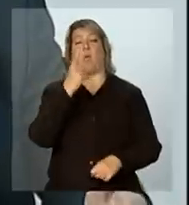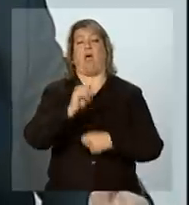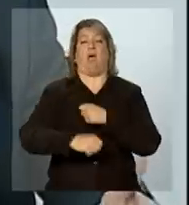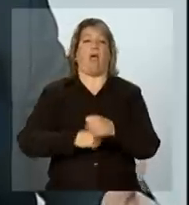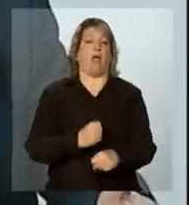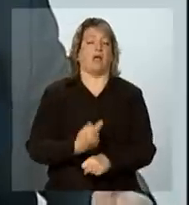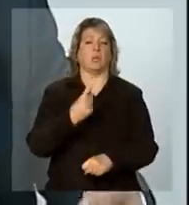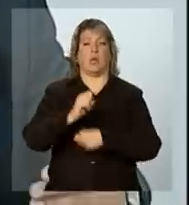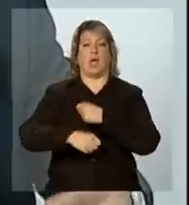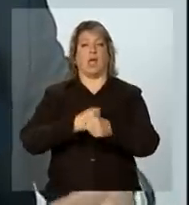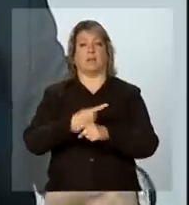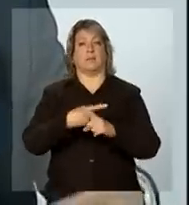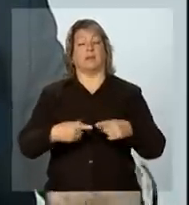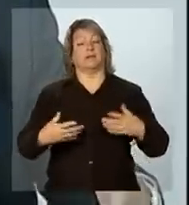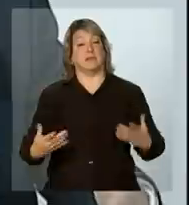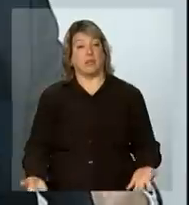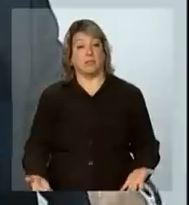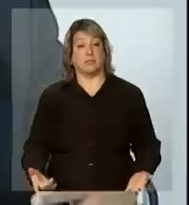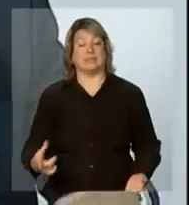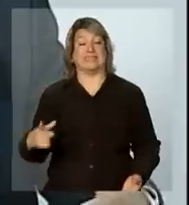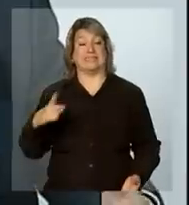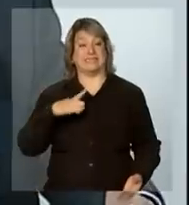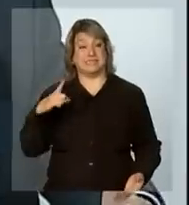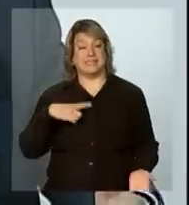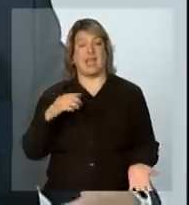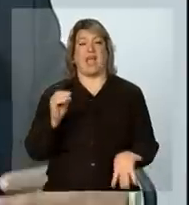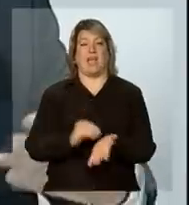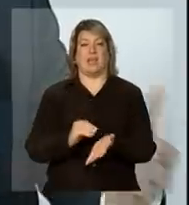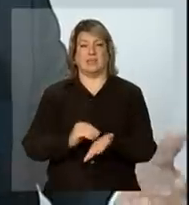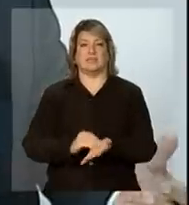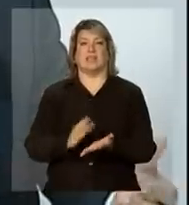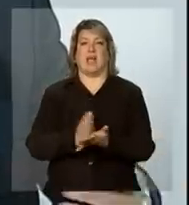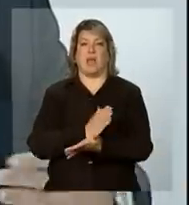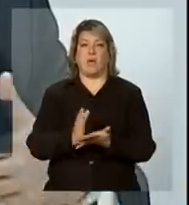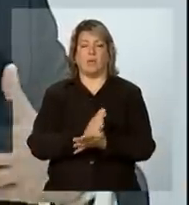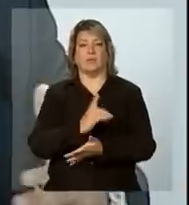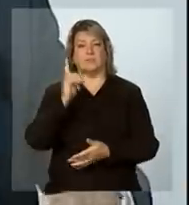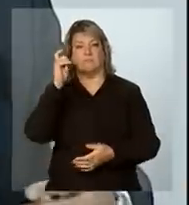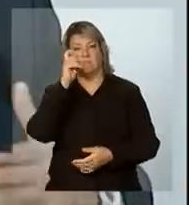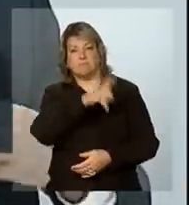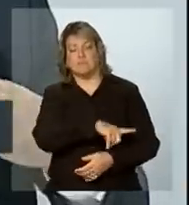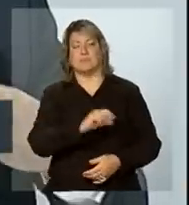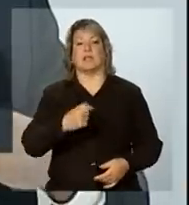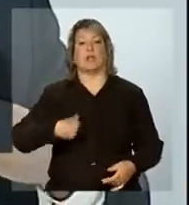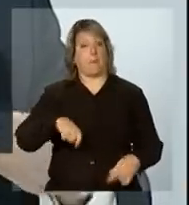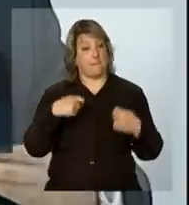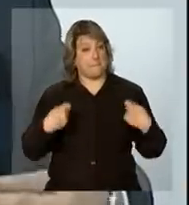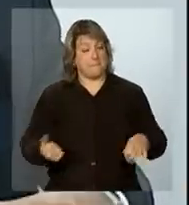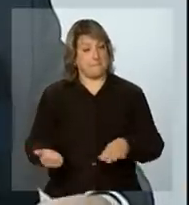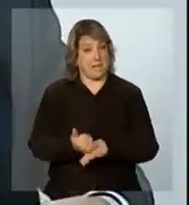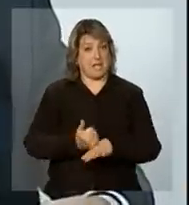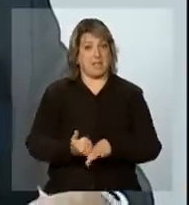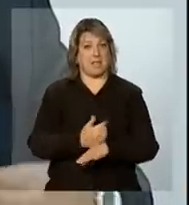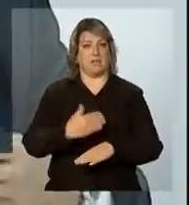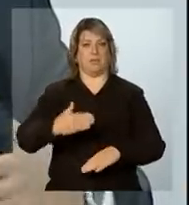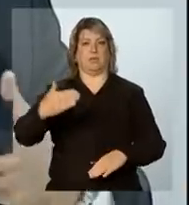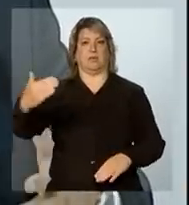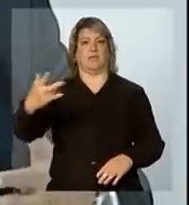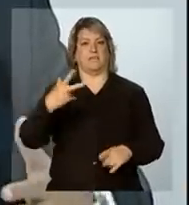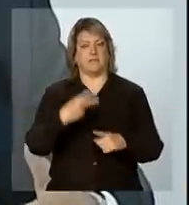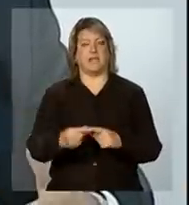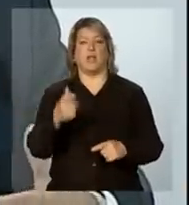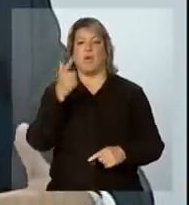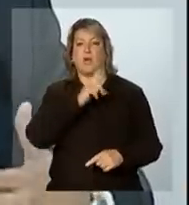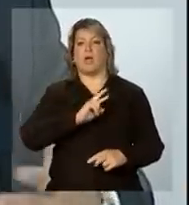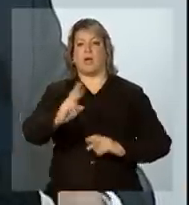Então, a gente tem alguns gargalos que a gente tem que se aprimorar, tem que vencer para nós